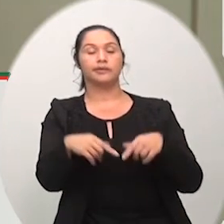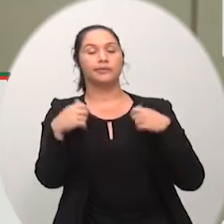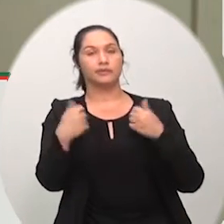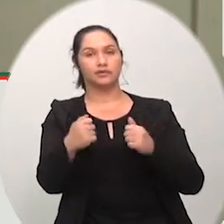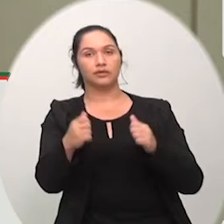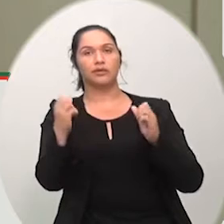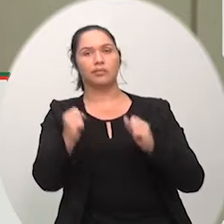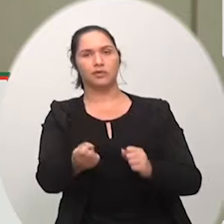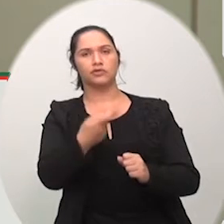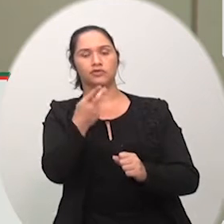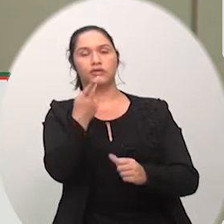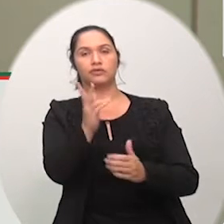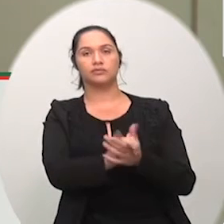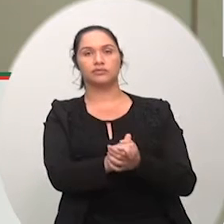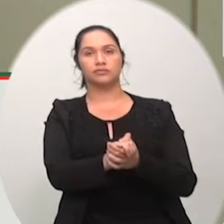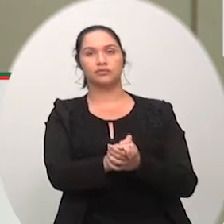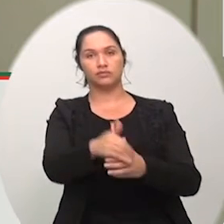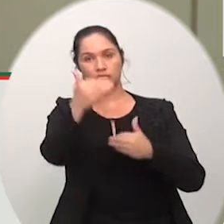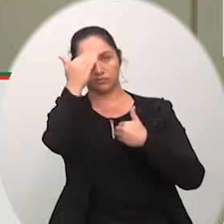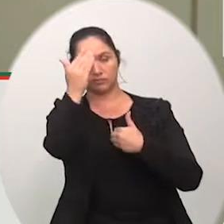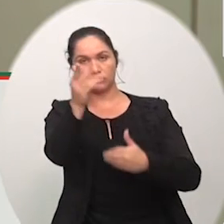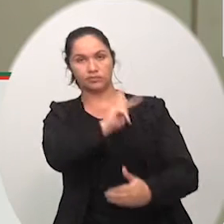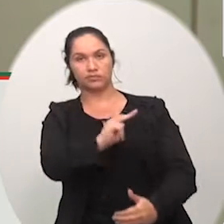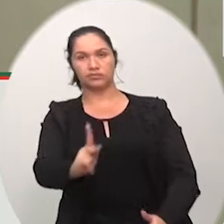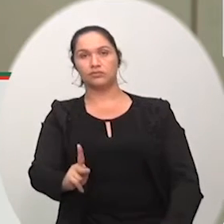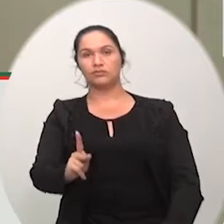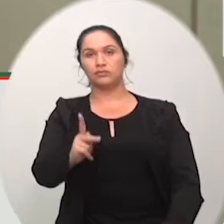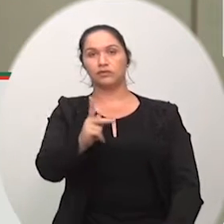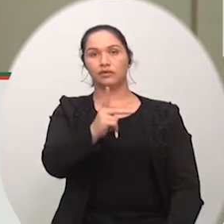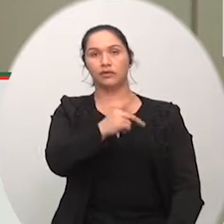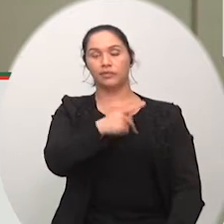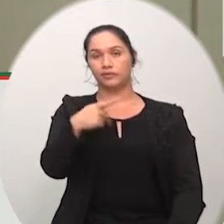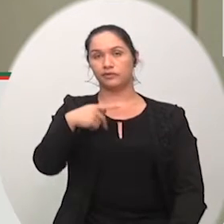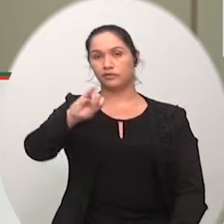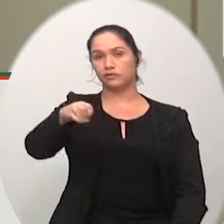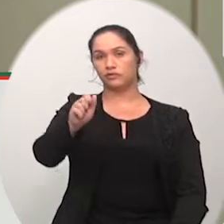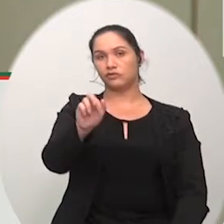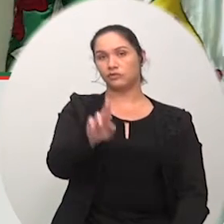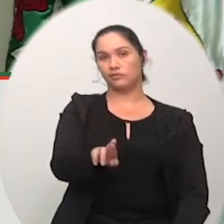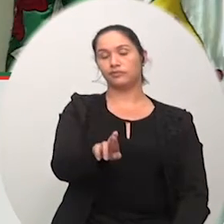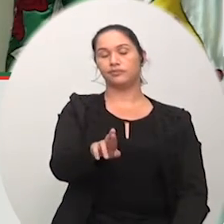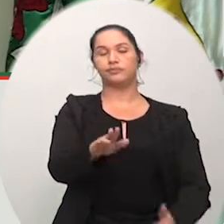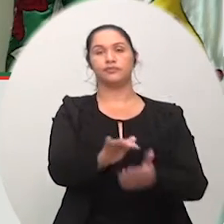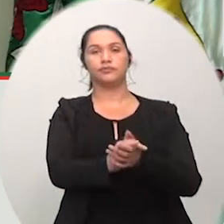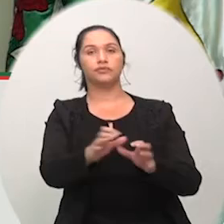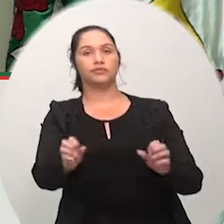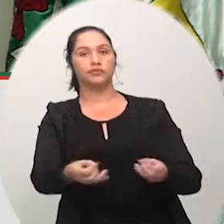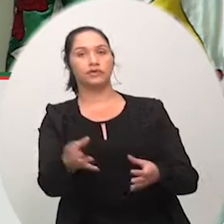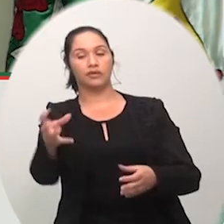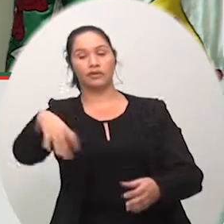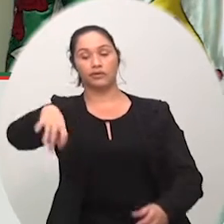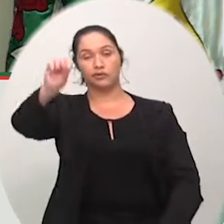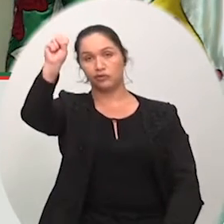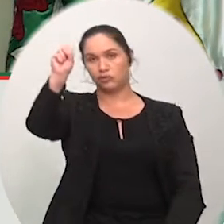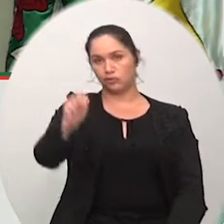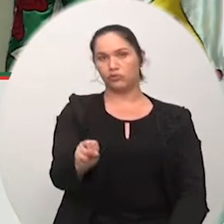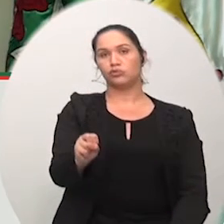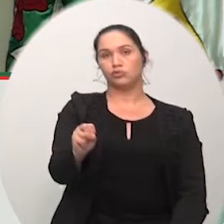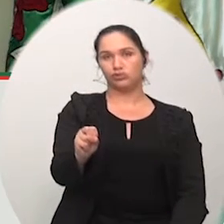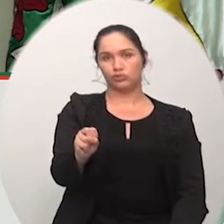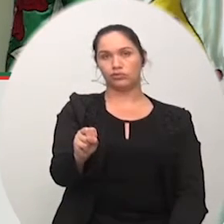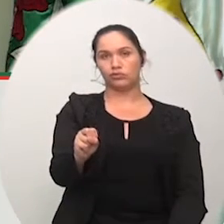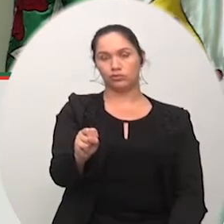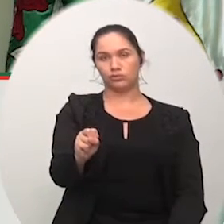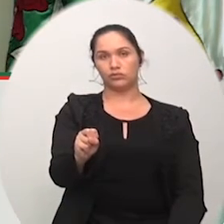cedo a palavra obrigado pastor Jair até porque o seguinte né a região sul vem sendo desprestigiada em